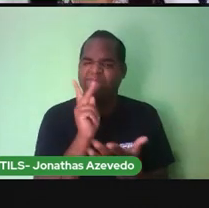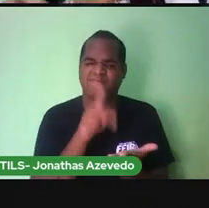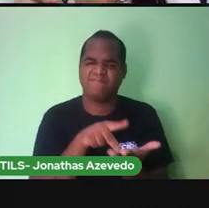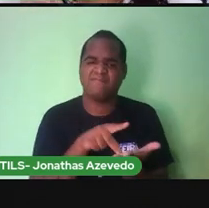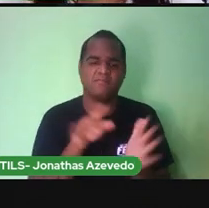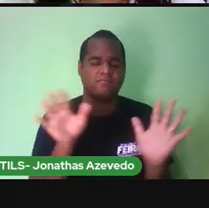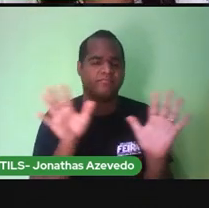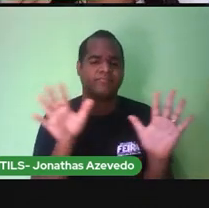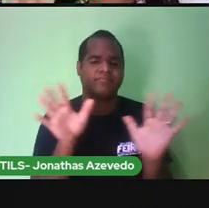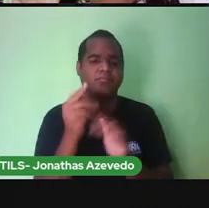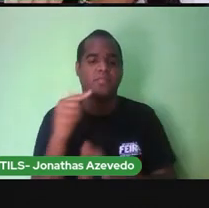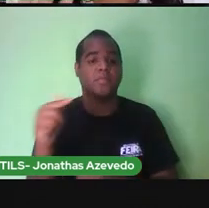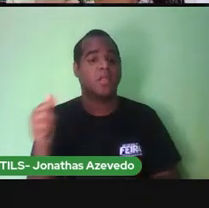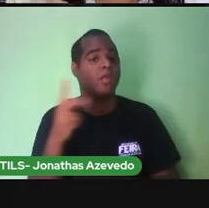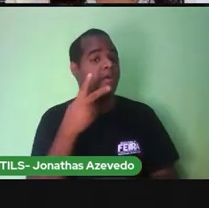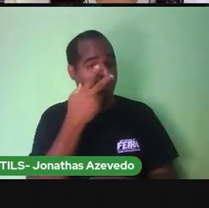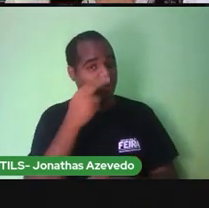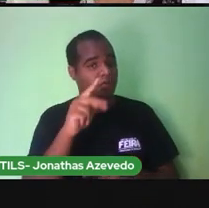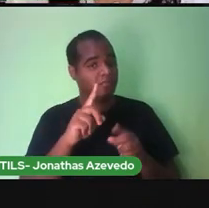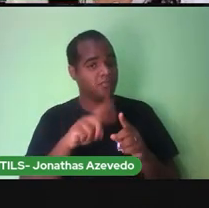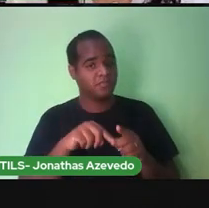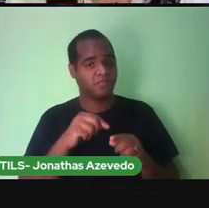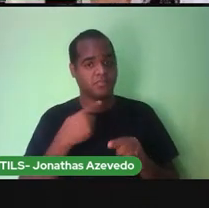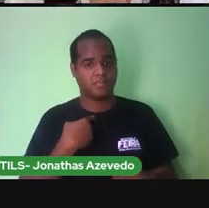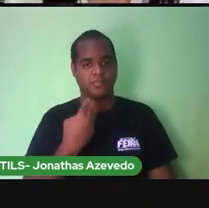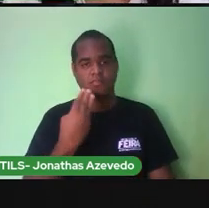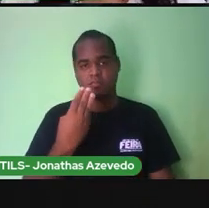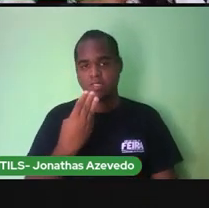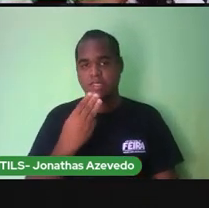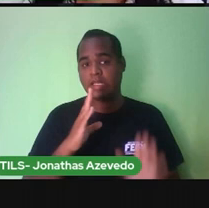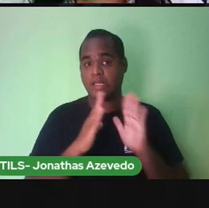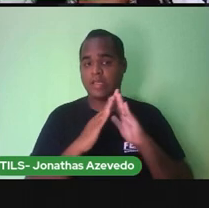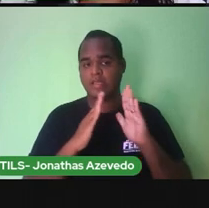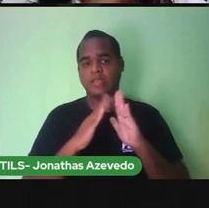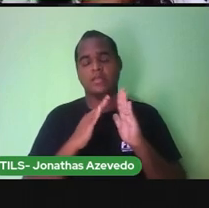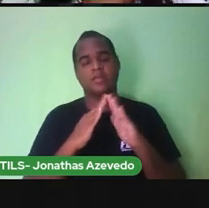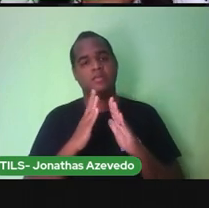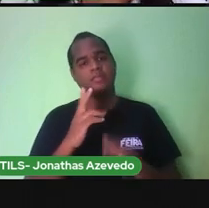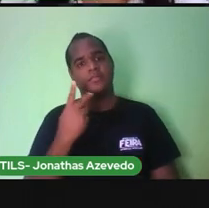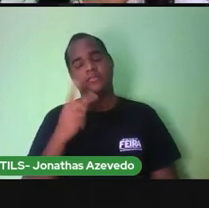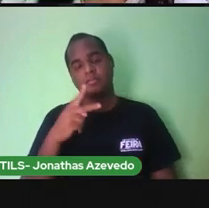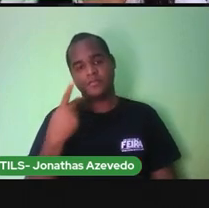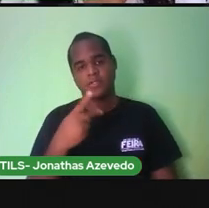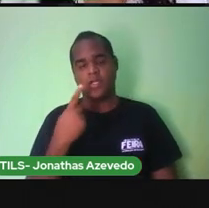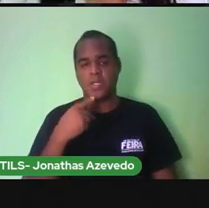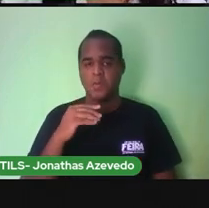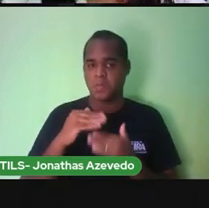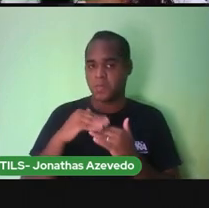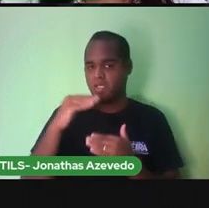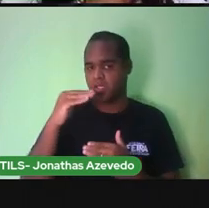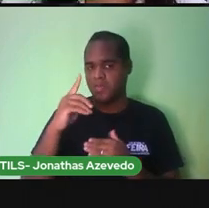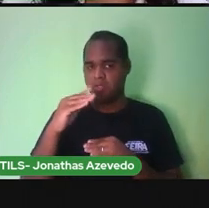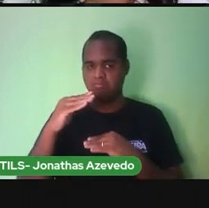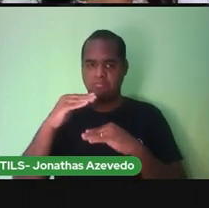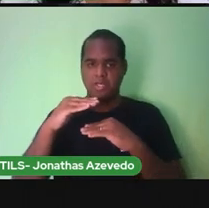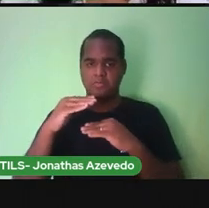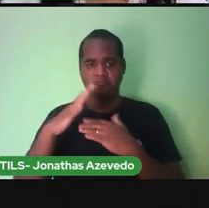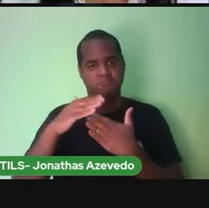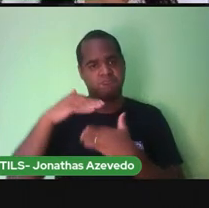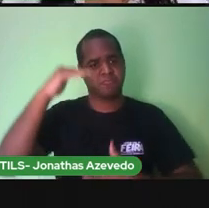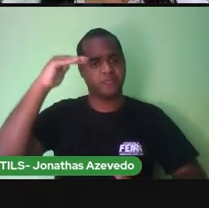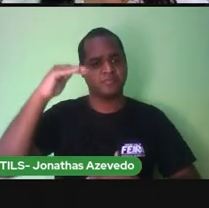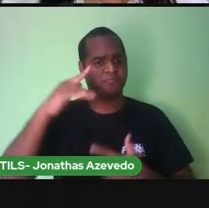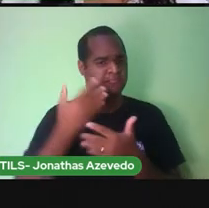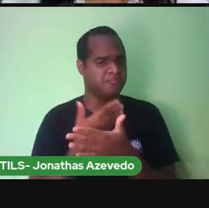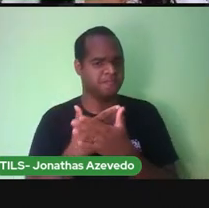Vão medir Três itens Da sua casa Pequeno Médio Grande O que vocês